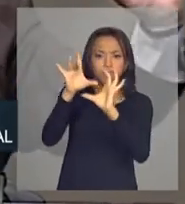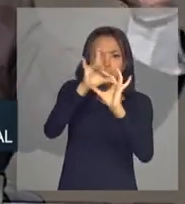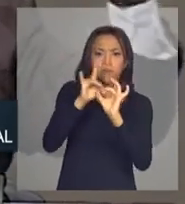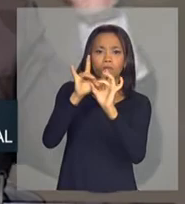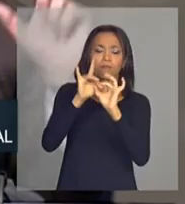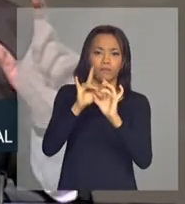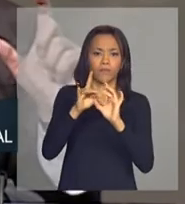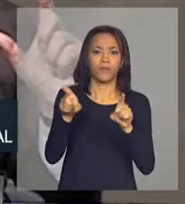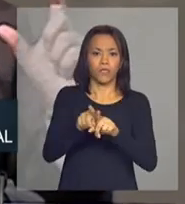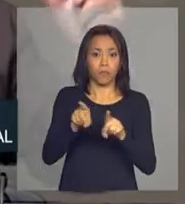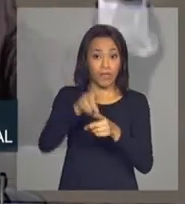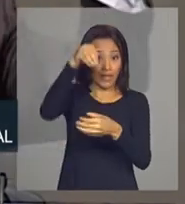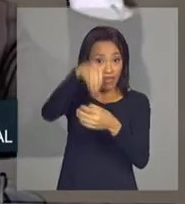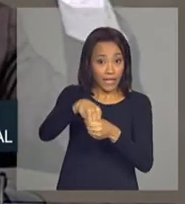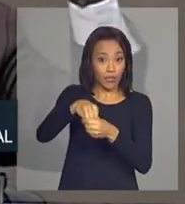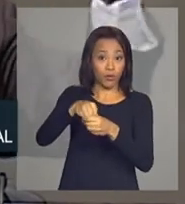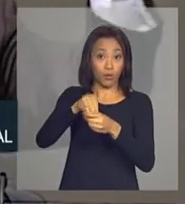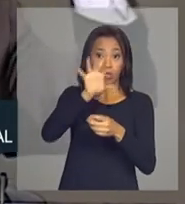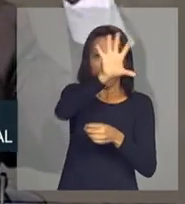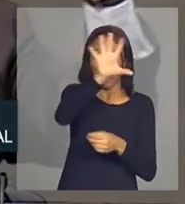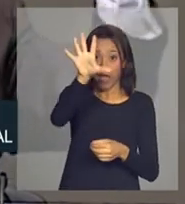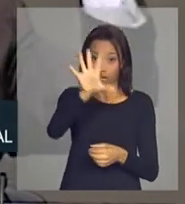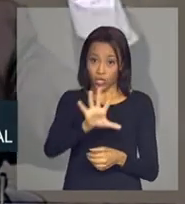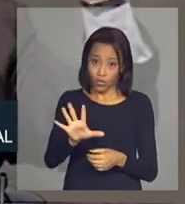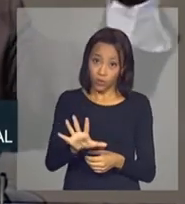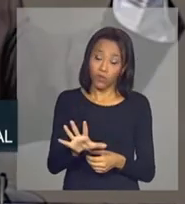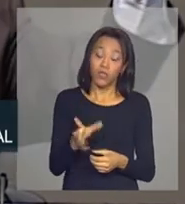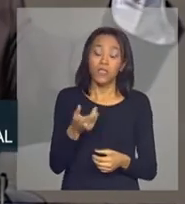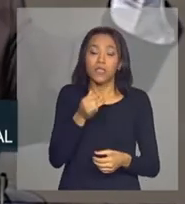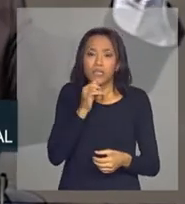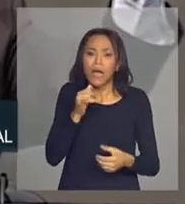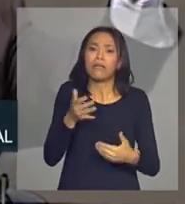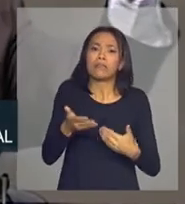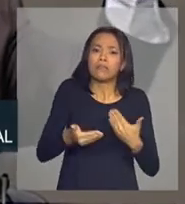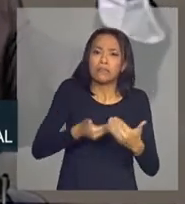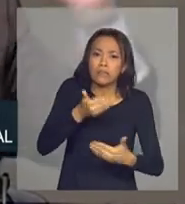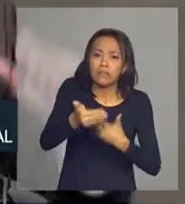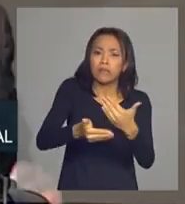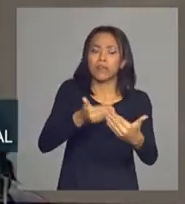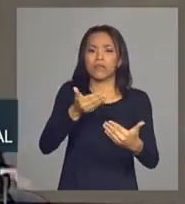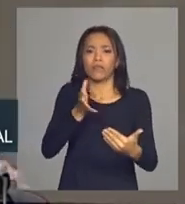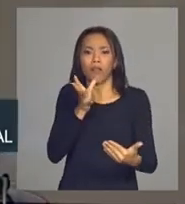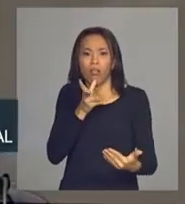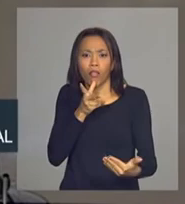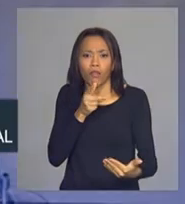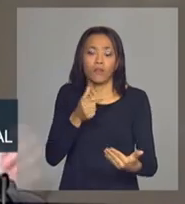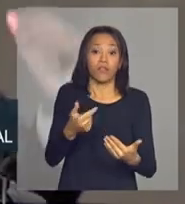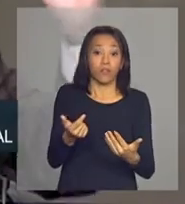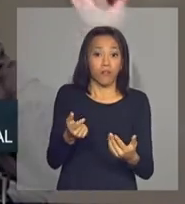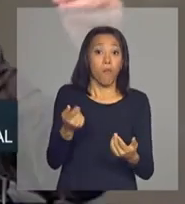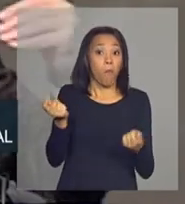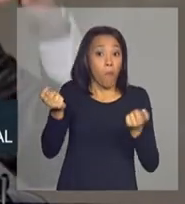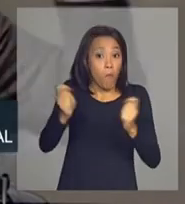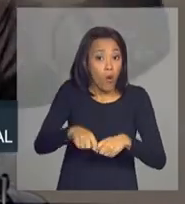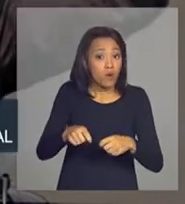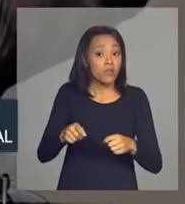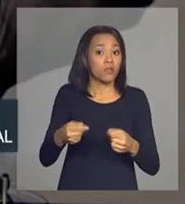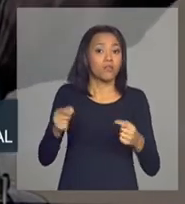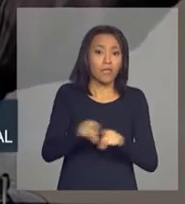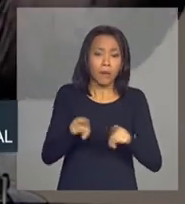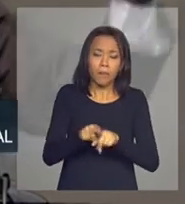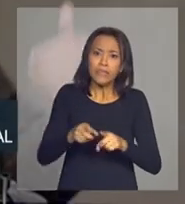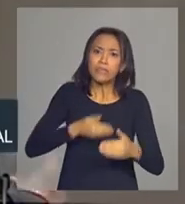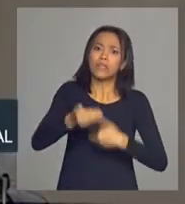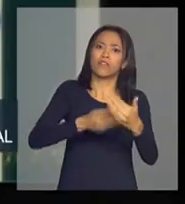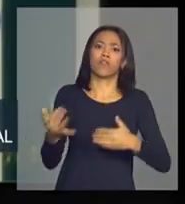digo intra também regionalmente, aquelas regiões que estão crescendo, que têm um déficit maior do ponto de vista de convergência, possam crescer de maneira